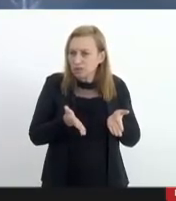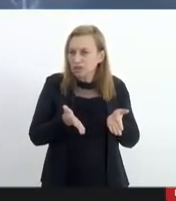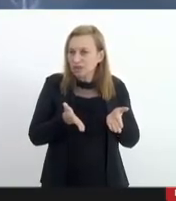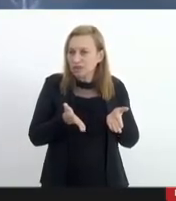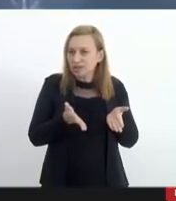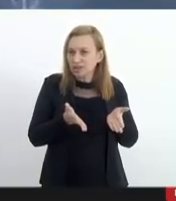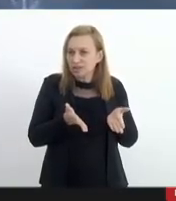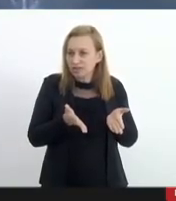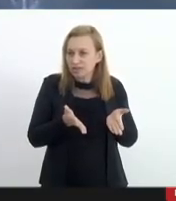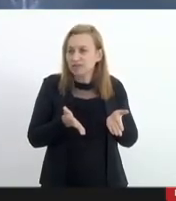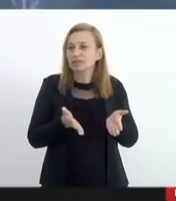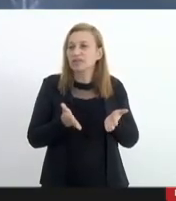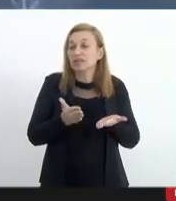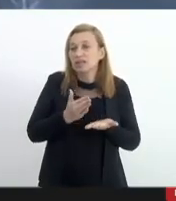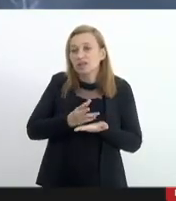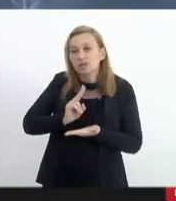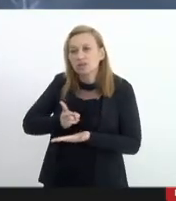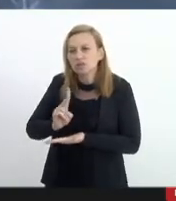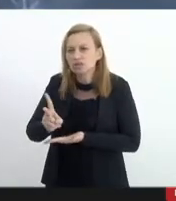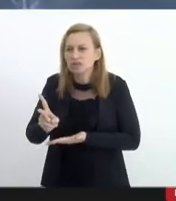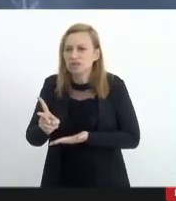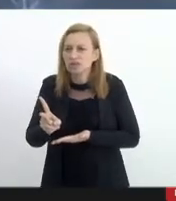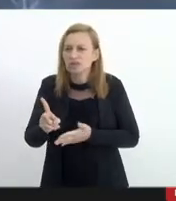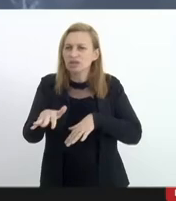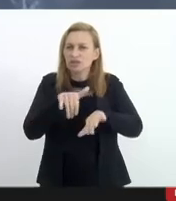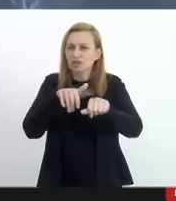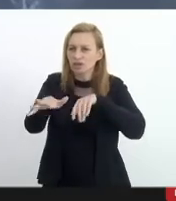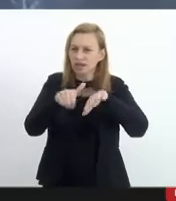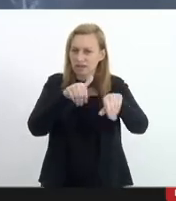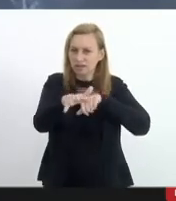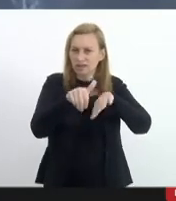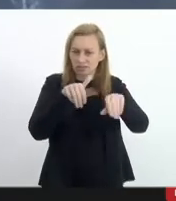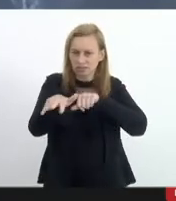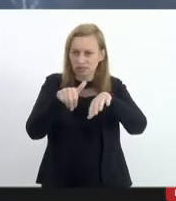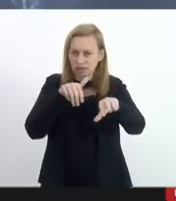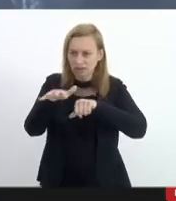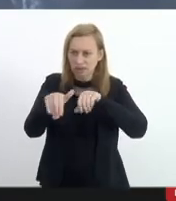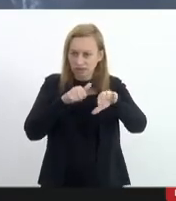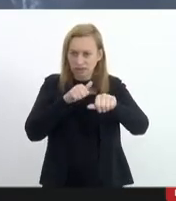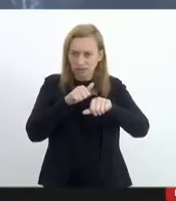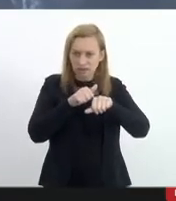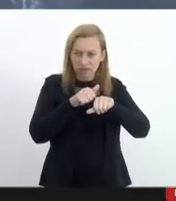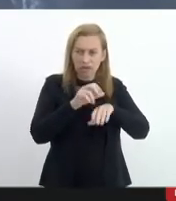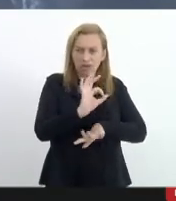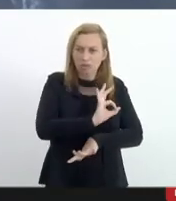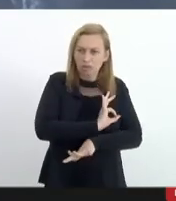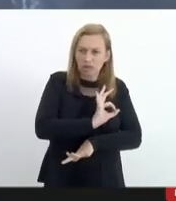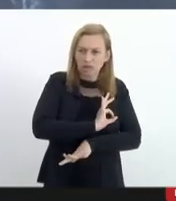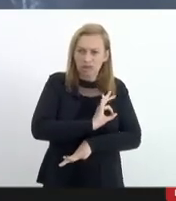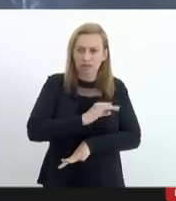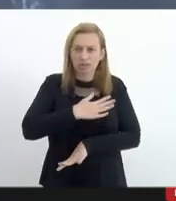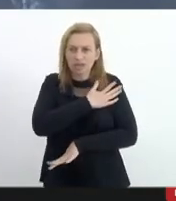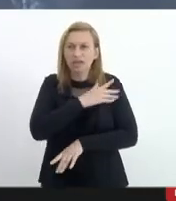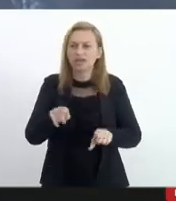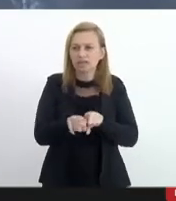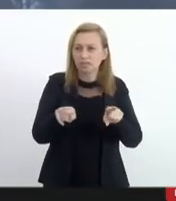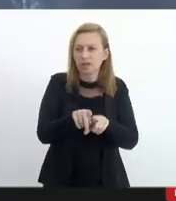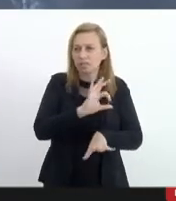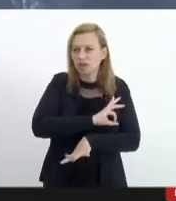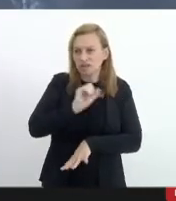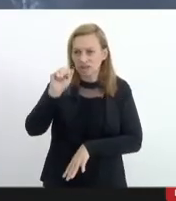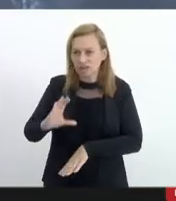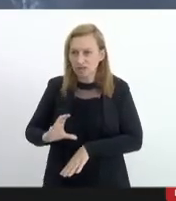11h30 e que procederia a convocação regimental dos secretários de polícia militar e de polícia civil